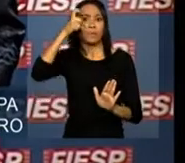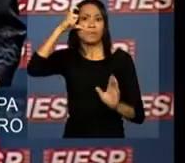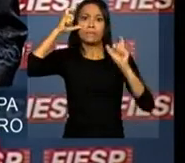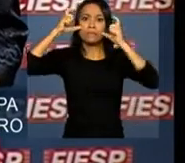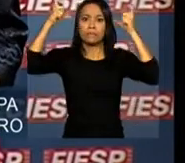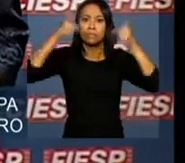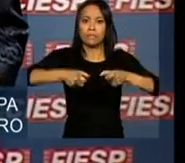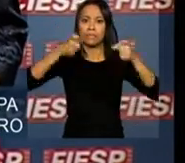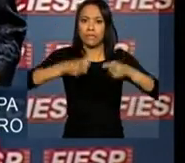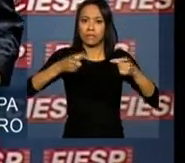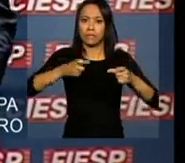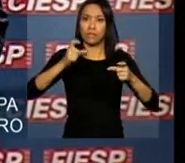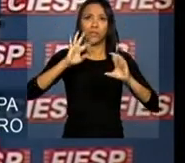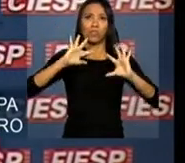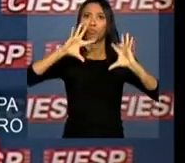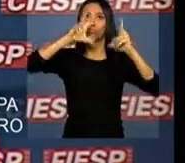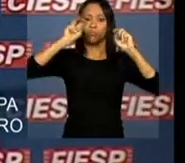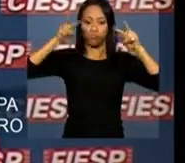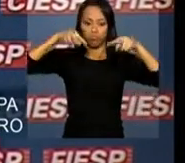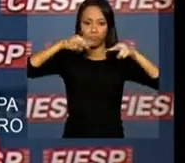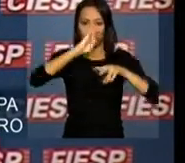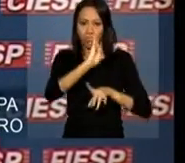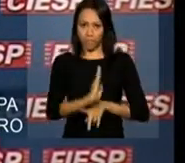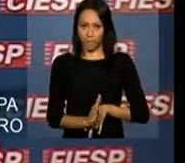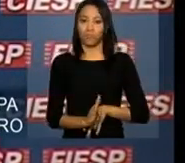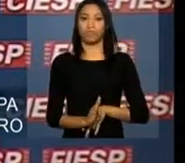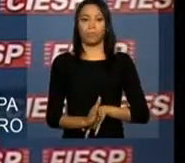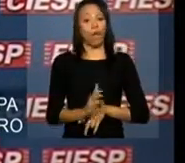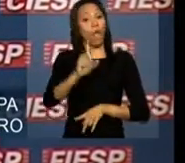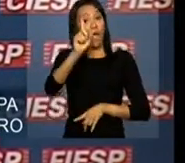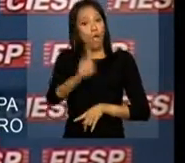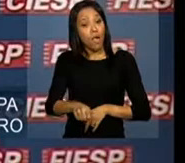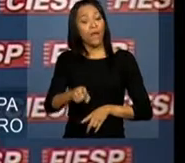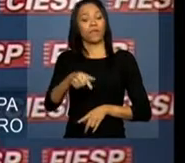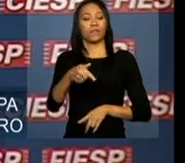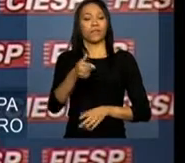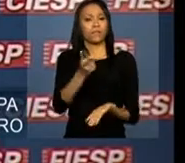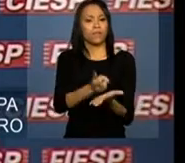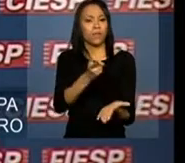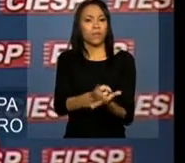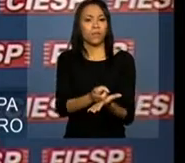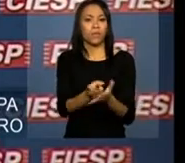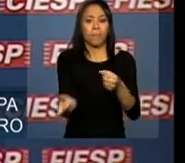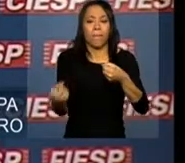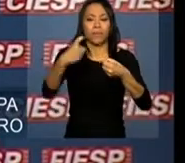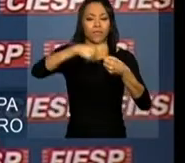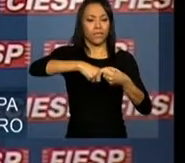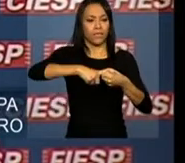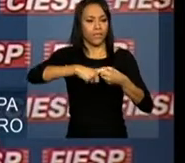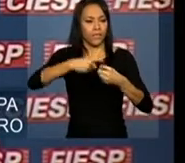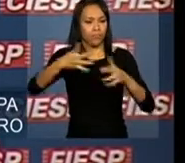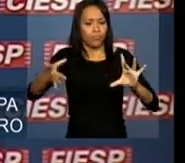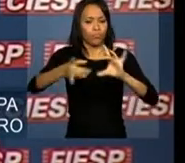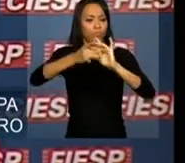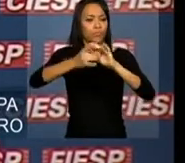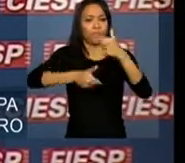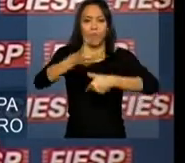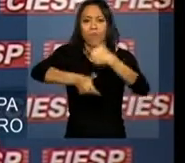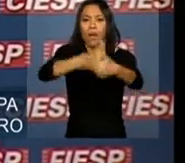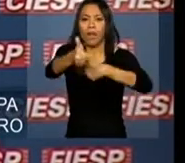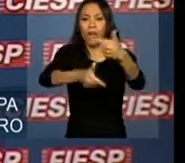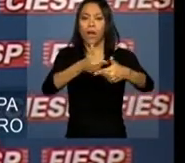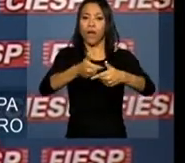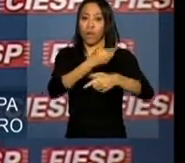desperta. É com esse espírito de cooperação e parceria que devemos trabalhar, tanto o